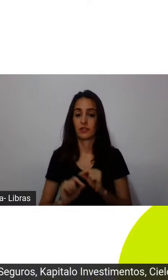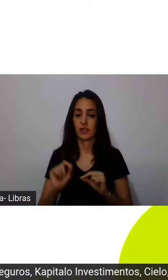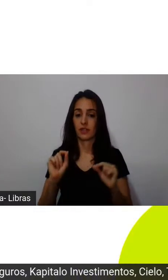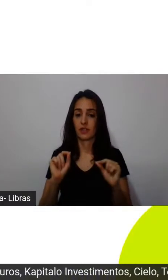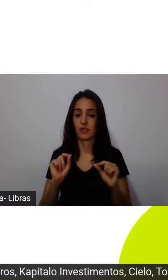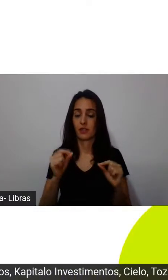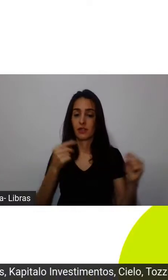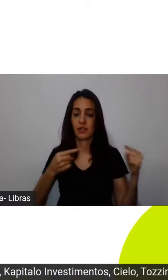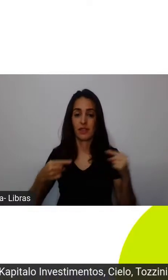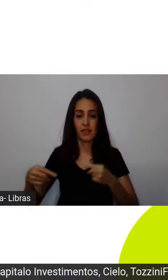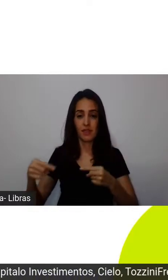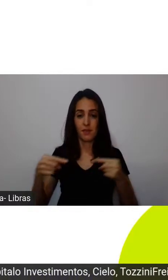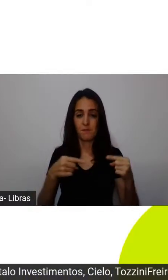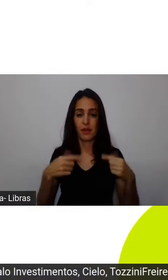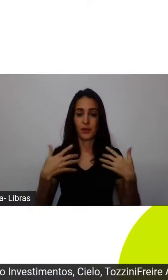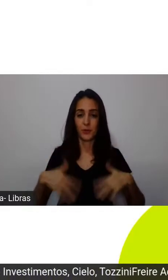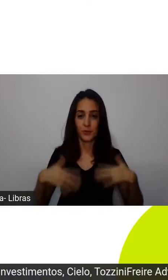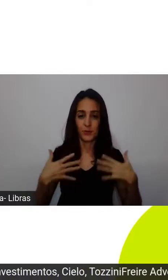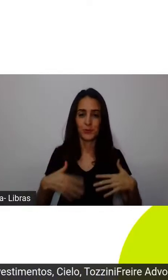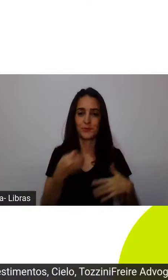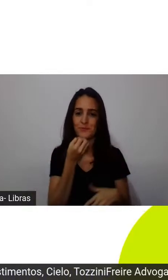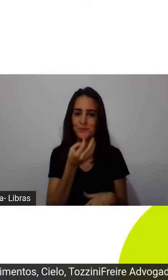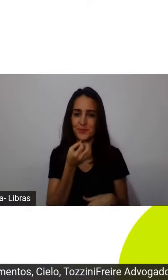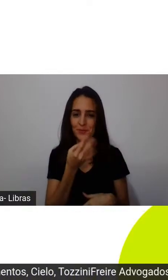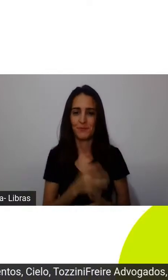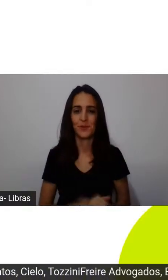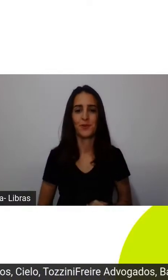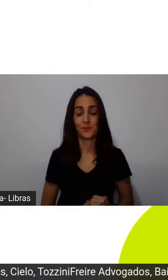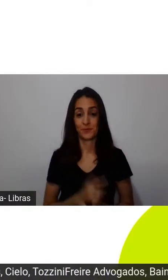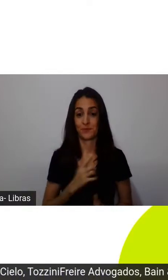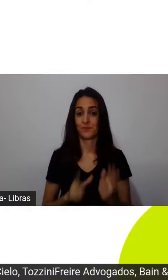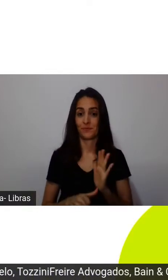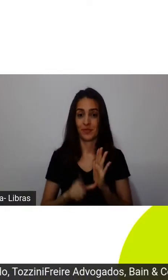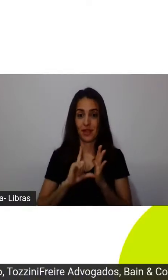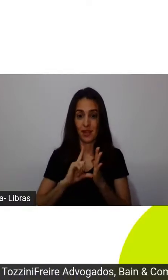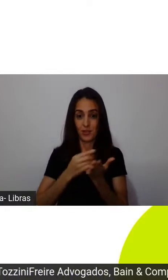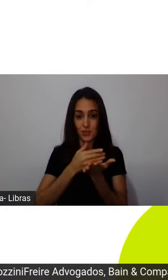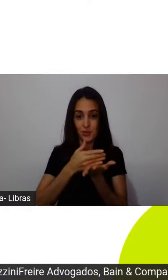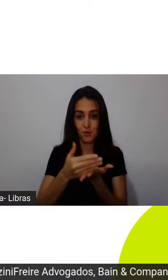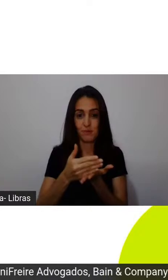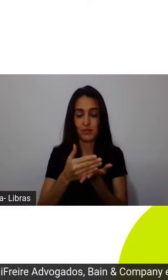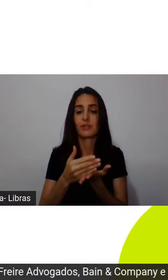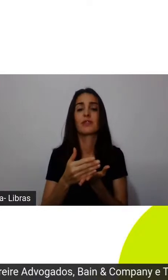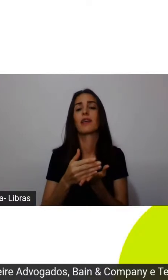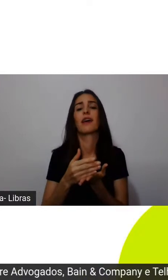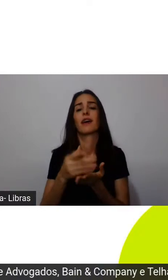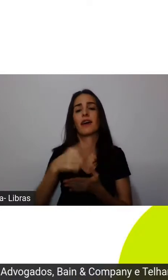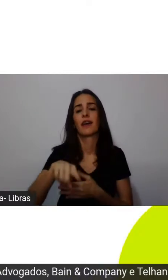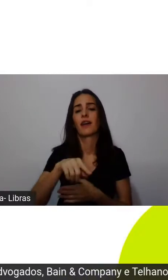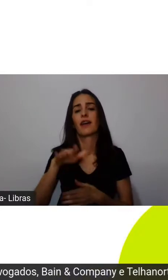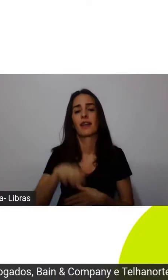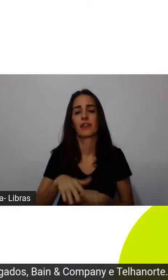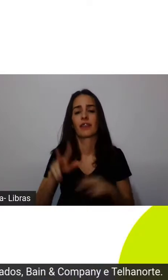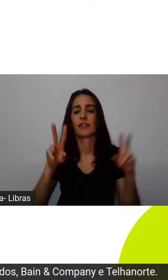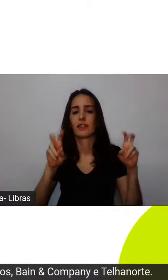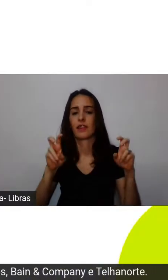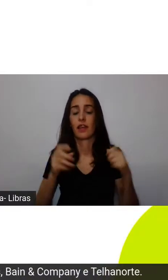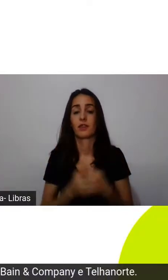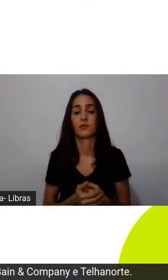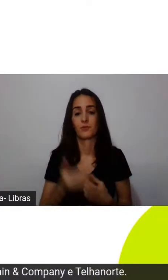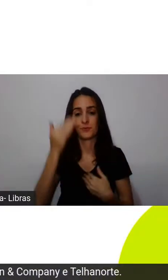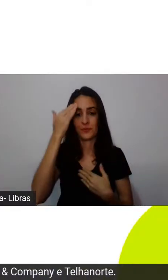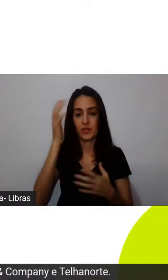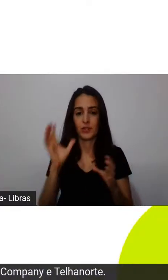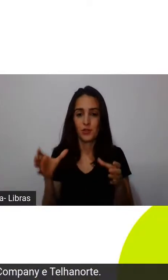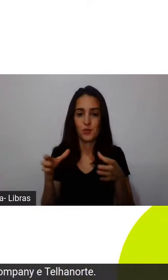debate muito bacana, eu queria antes de dar o start aqui da nossa tarde, agradecer muito a